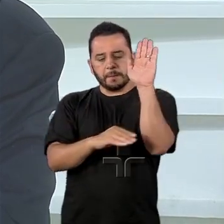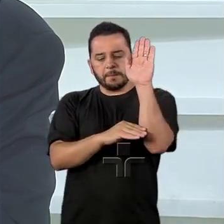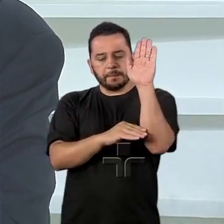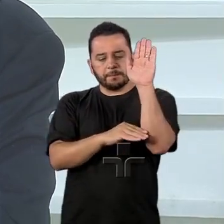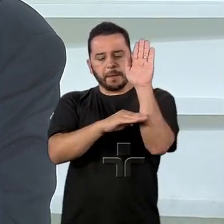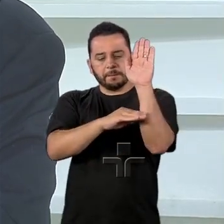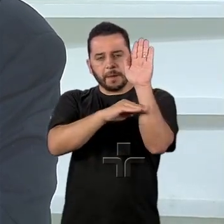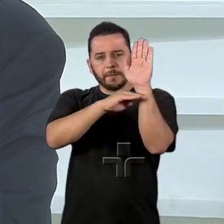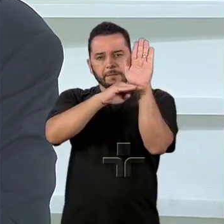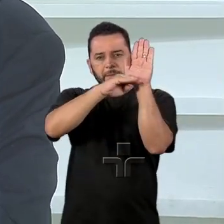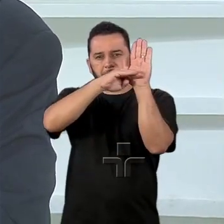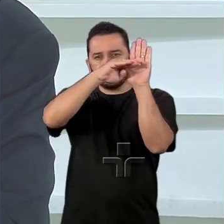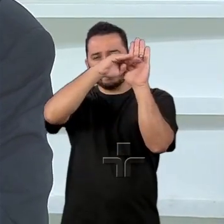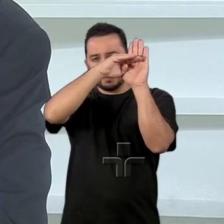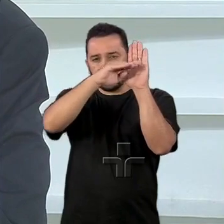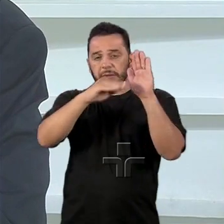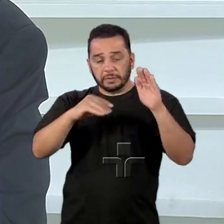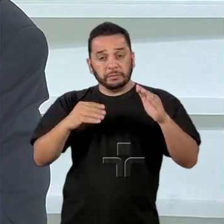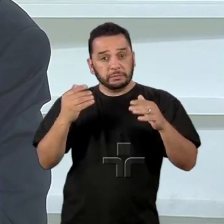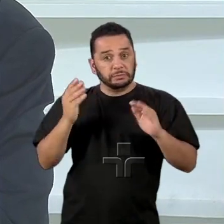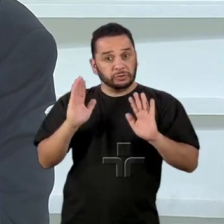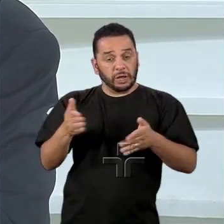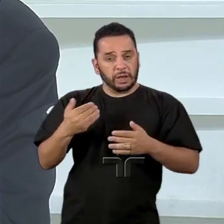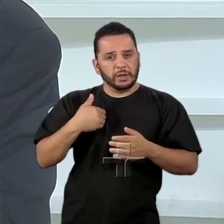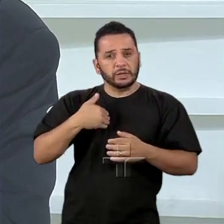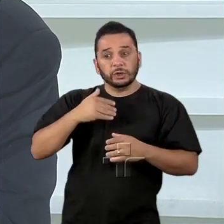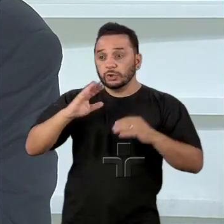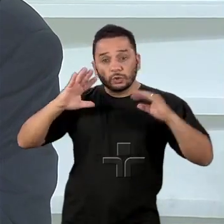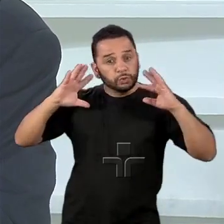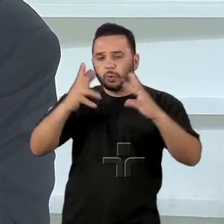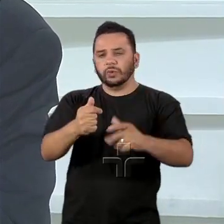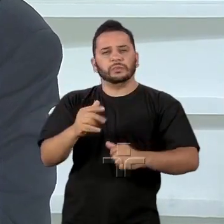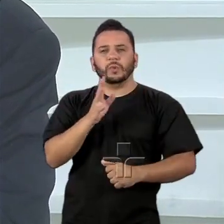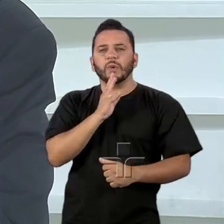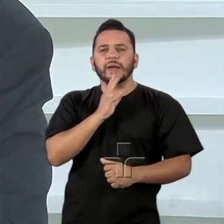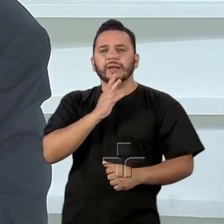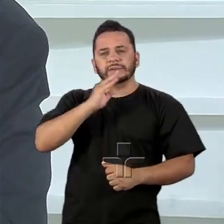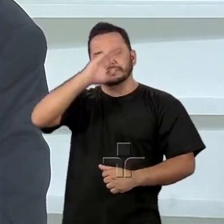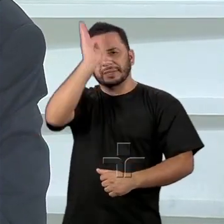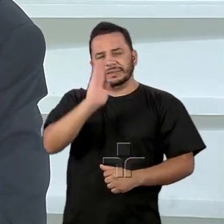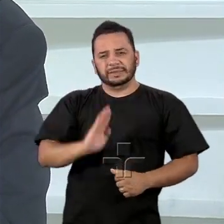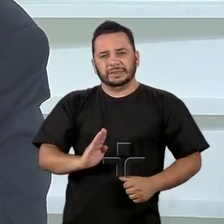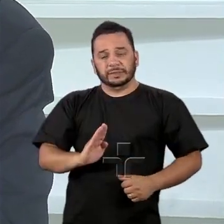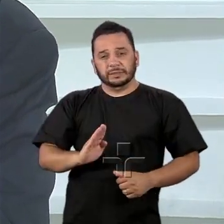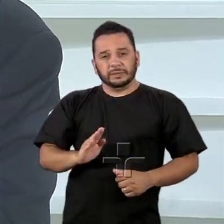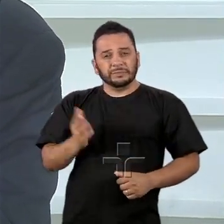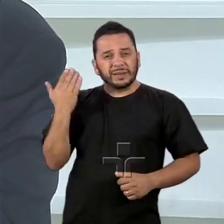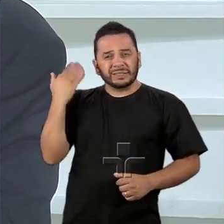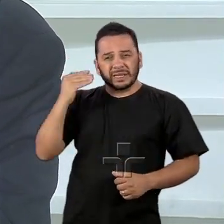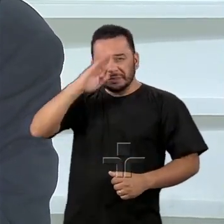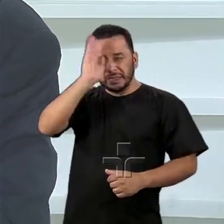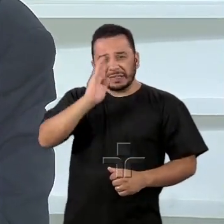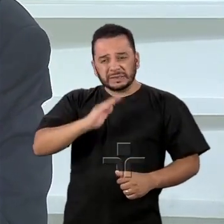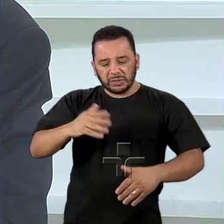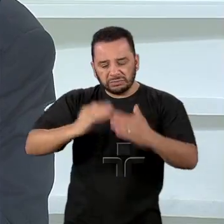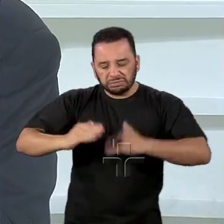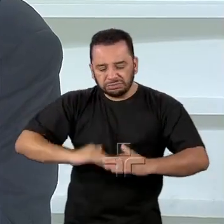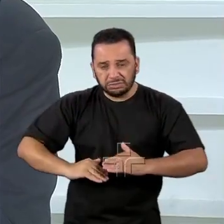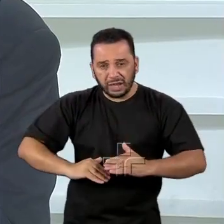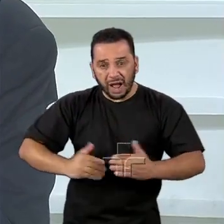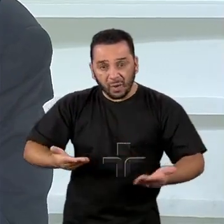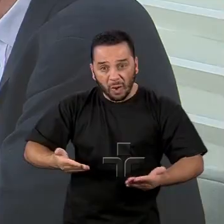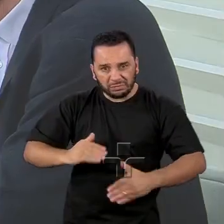Não tinha mais nenhum assunto internacional onde o mundo não queria saber qual a posição do Brasil. Pensamos nos BRICS,